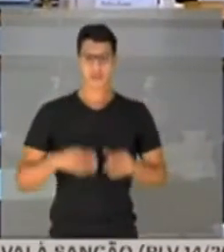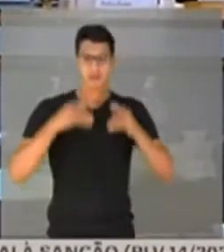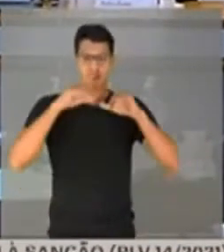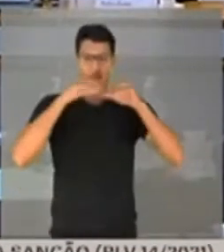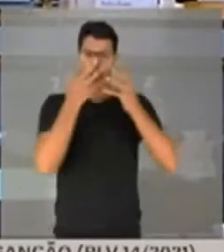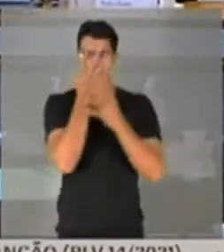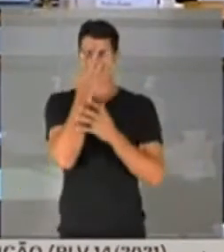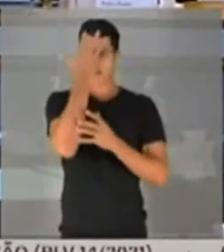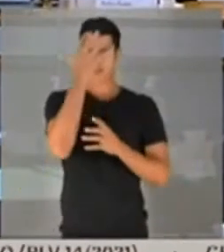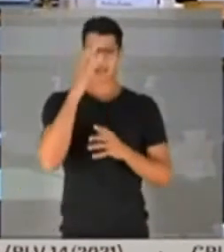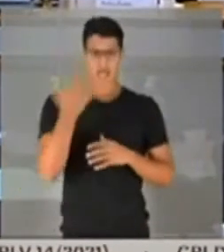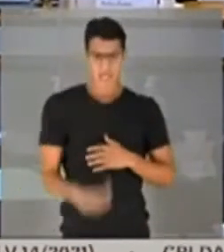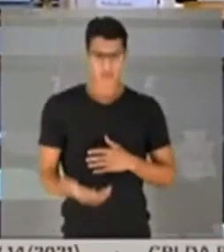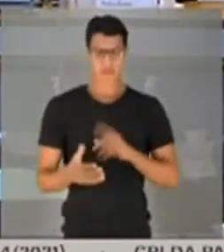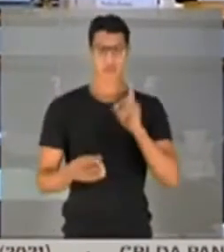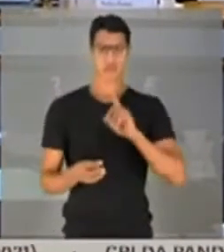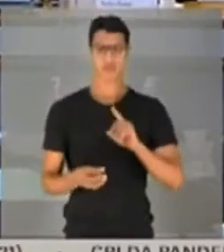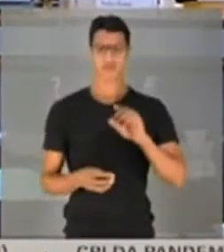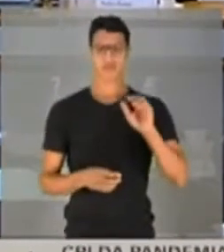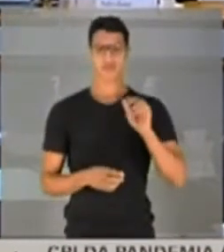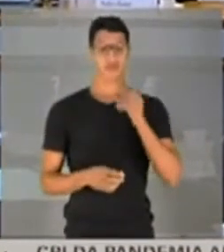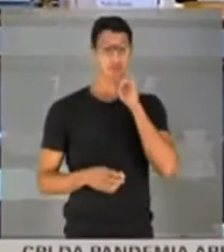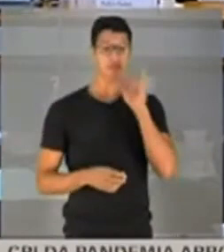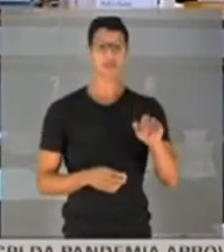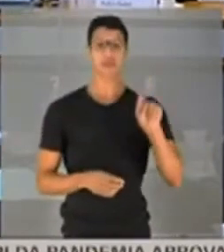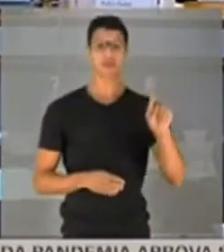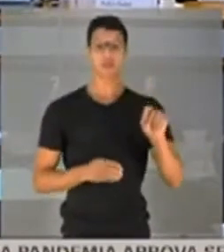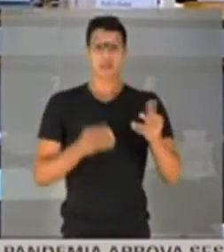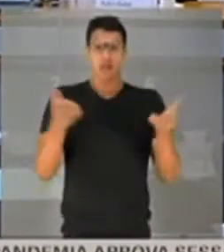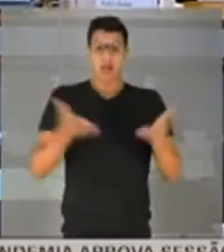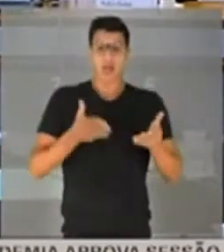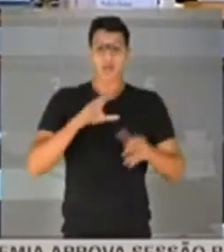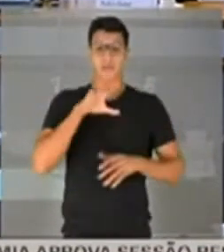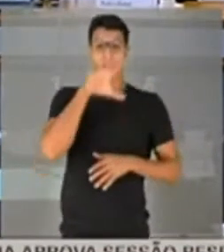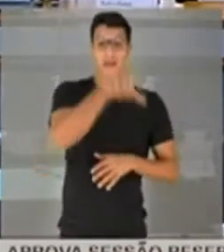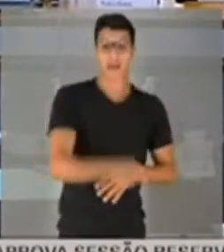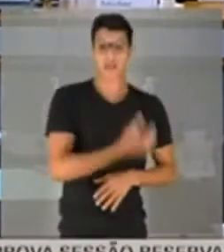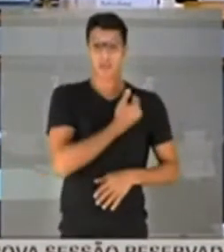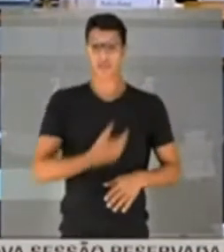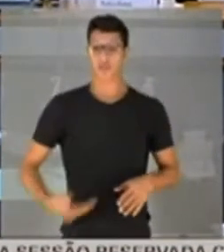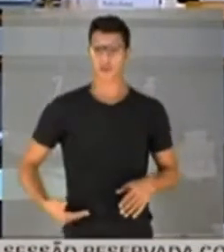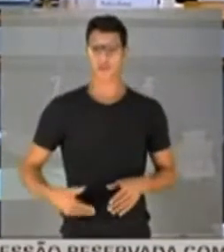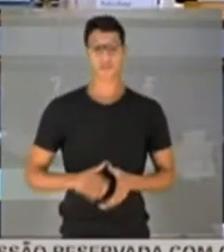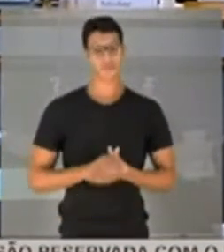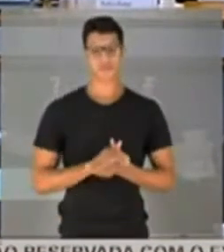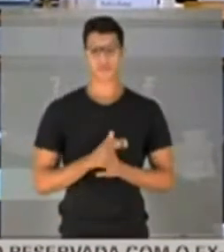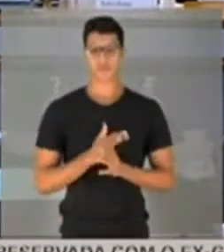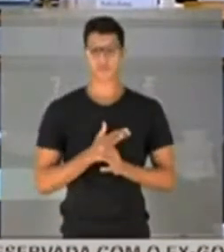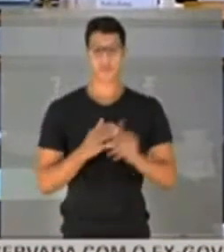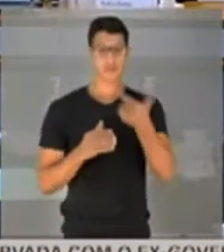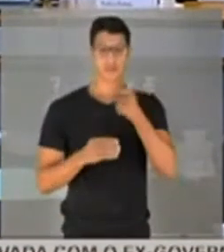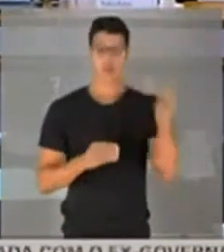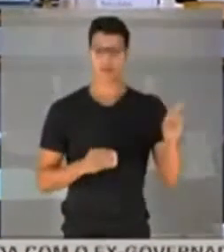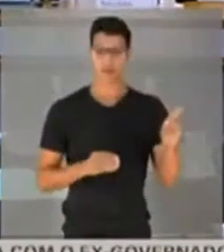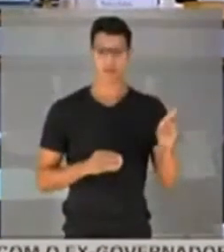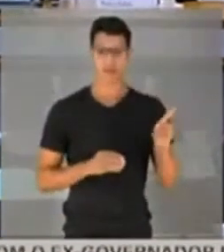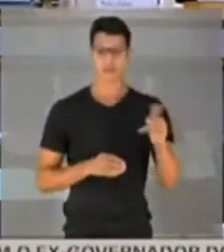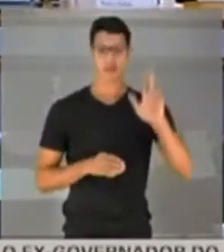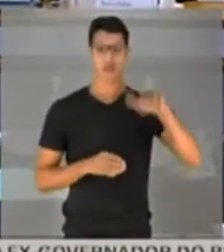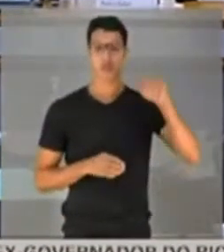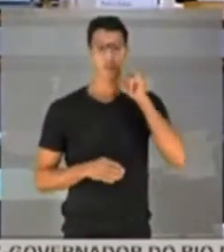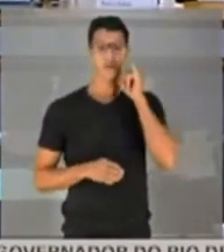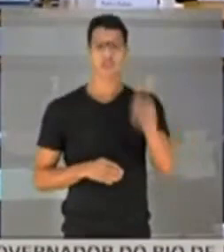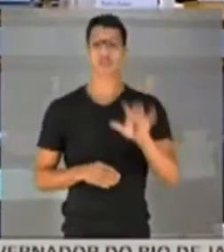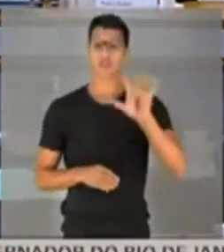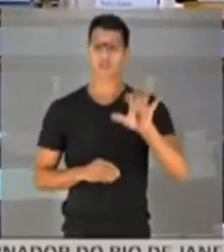disse... Agora pegamos o governo. Não. Não tem essa... Não tem essa... Eu nunca